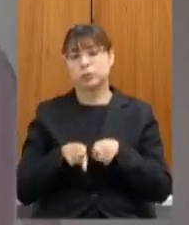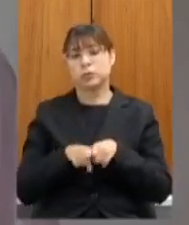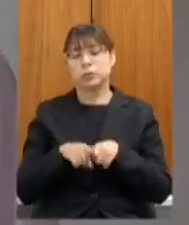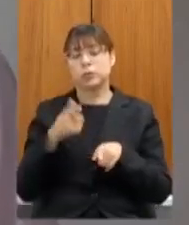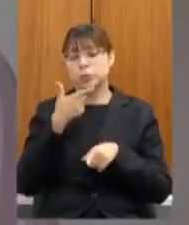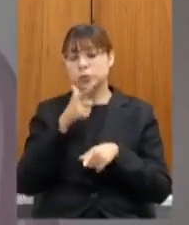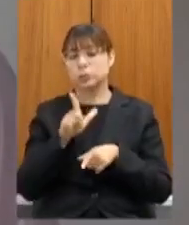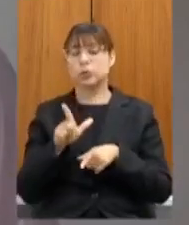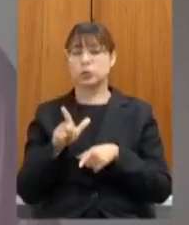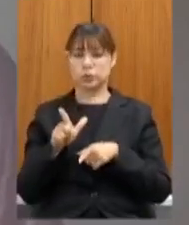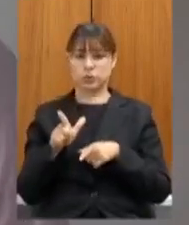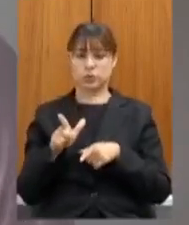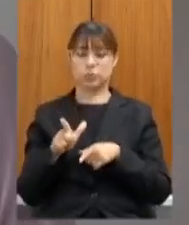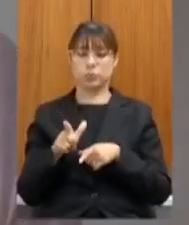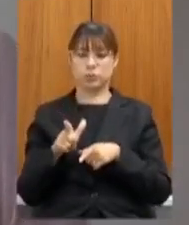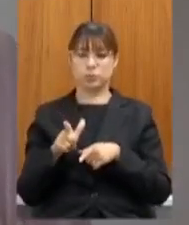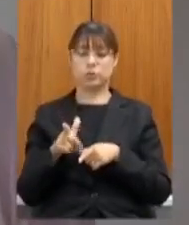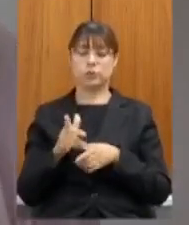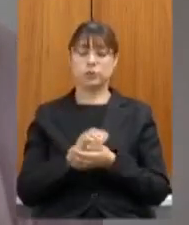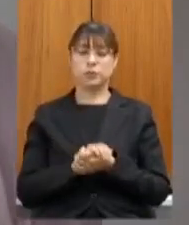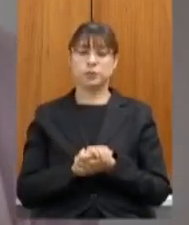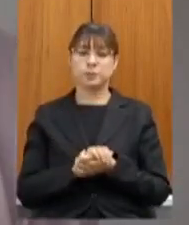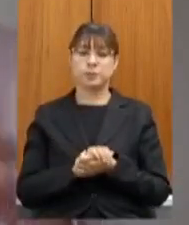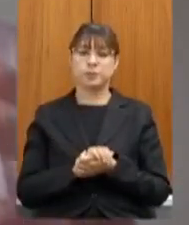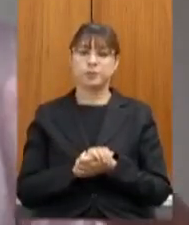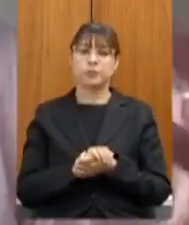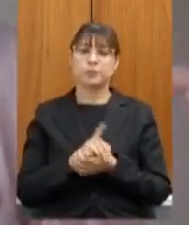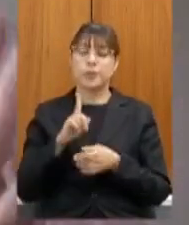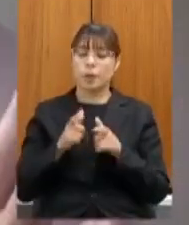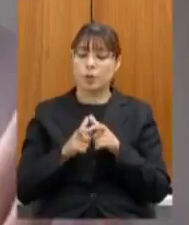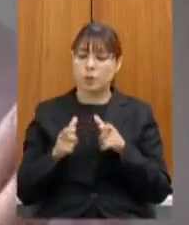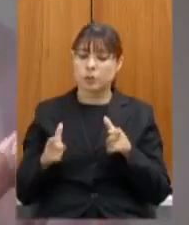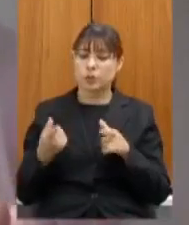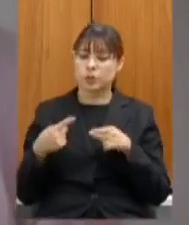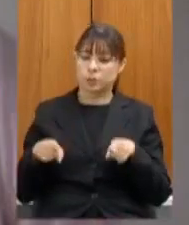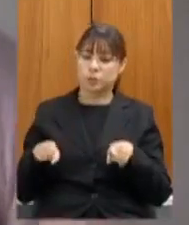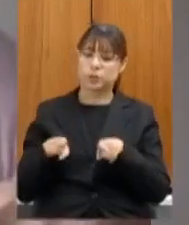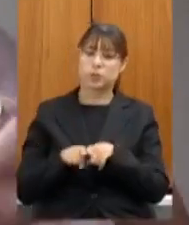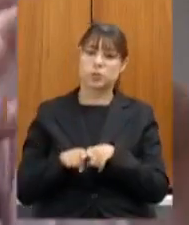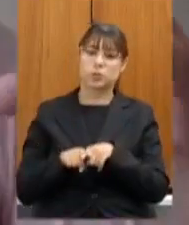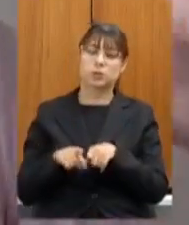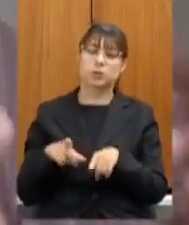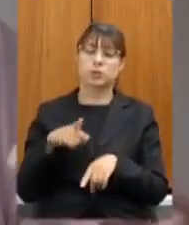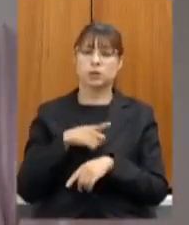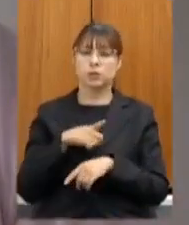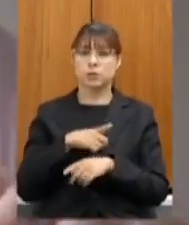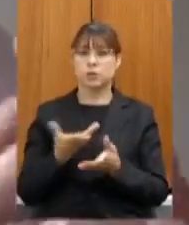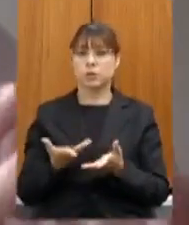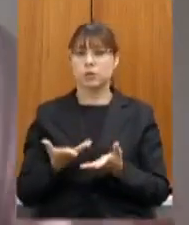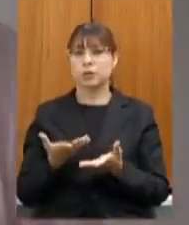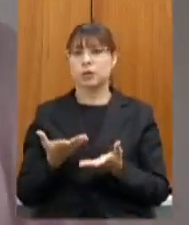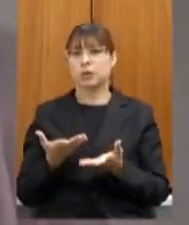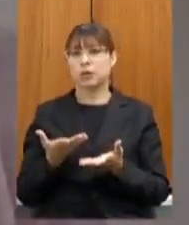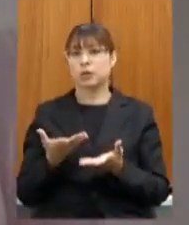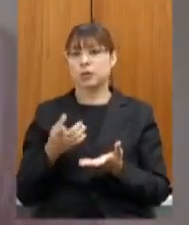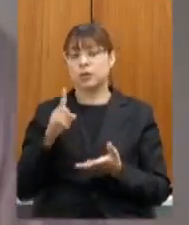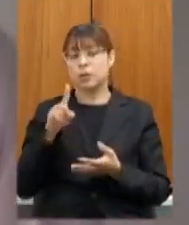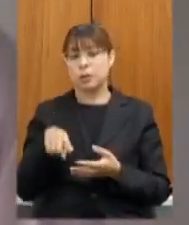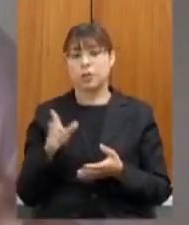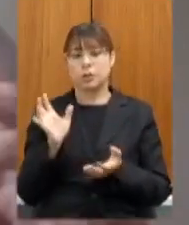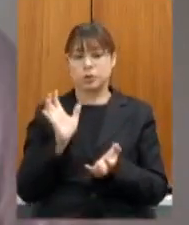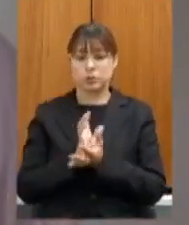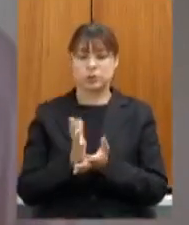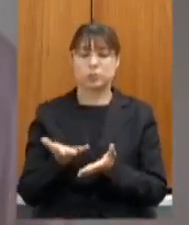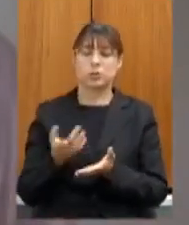as parcerias a gente havia recebido a situação numa condição muito frágil